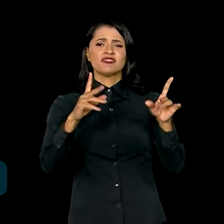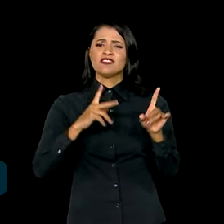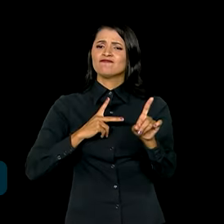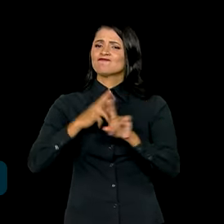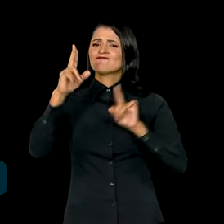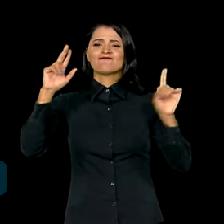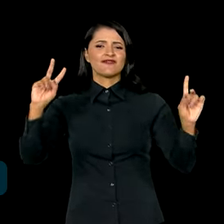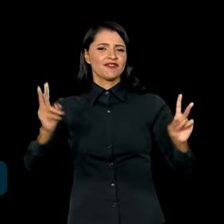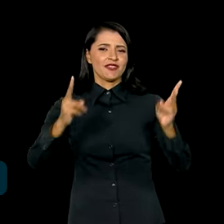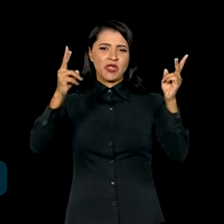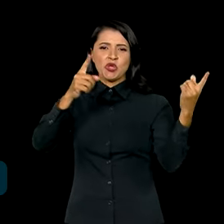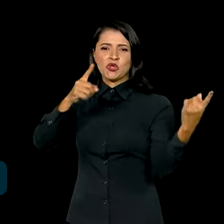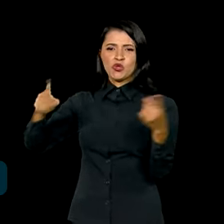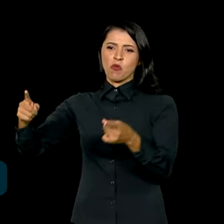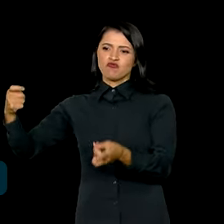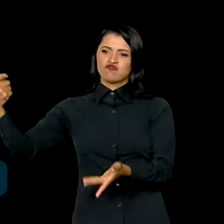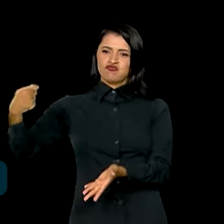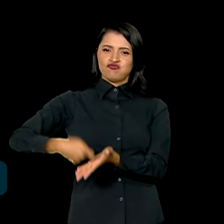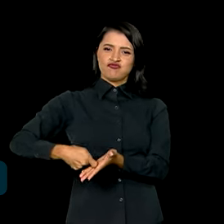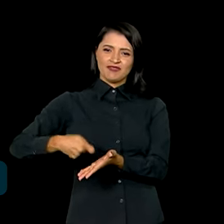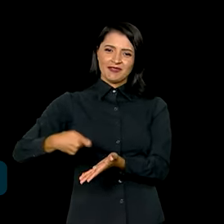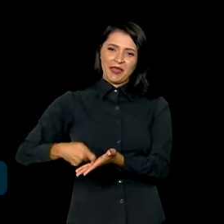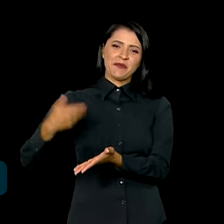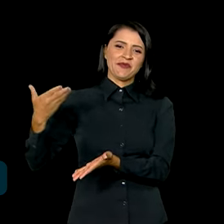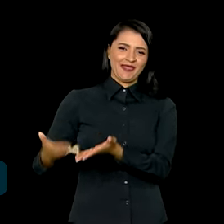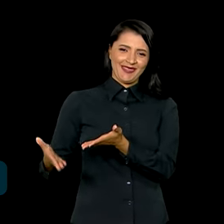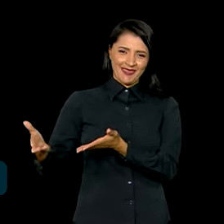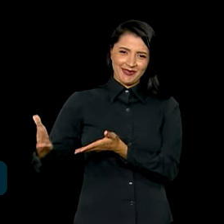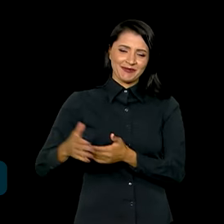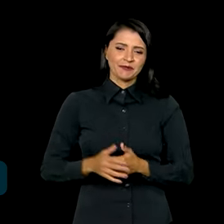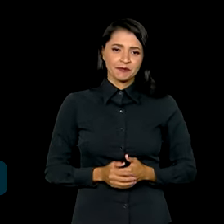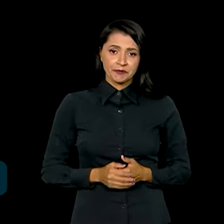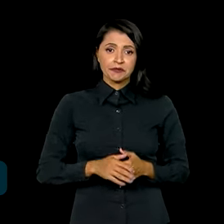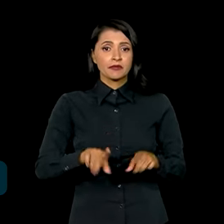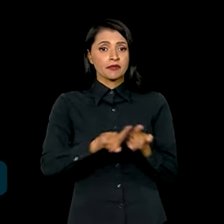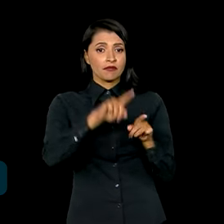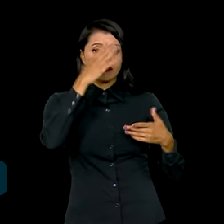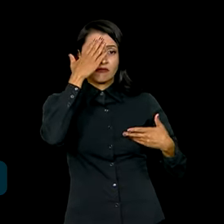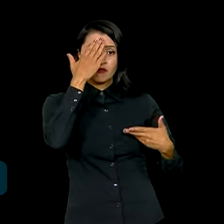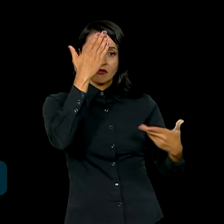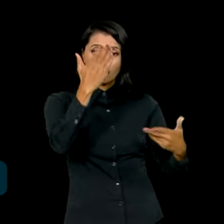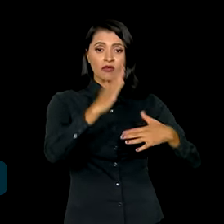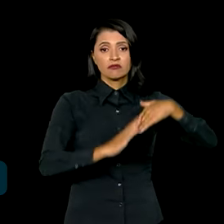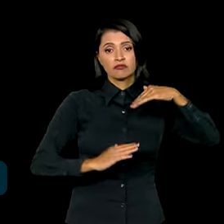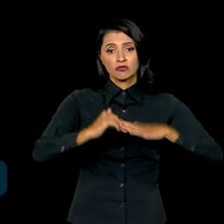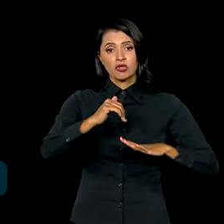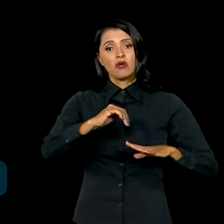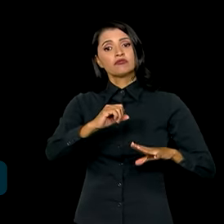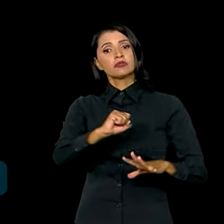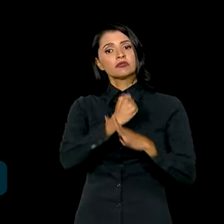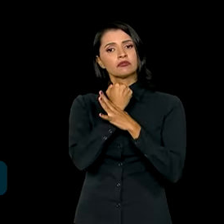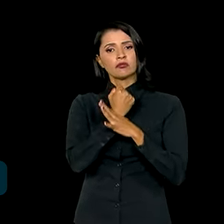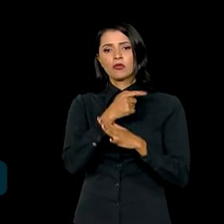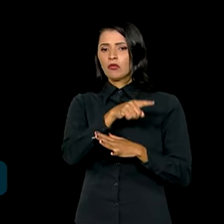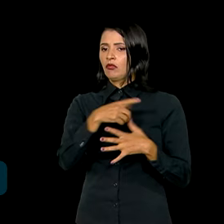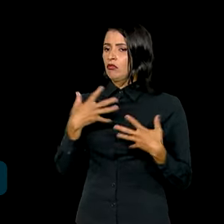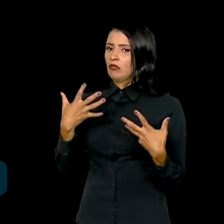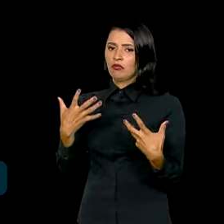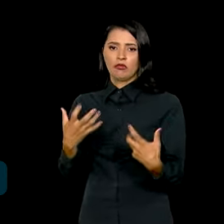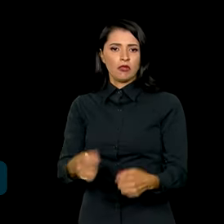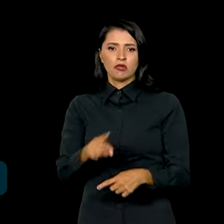sobre o autoritarismo. Também agradeceu os profissionais das forças de segurança que recusaram